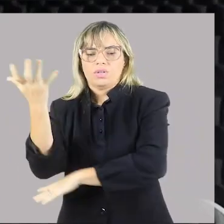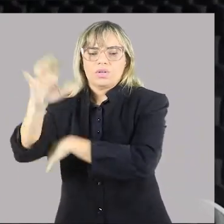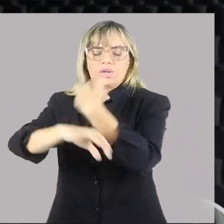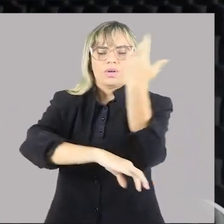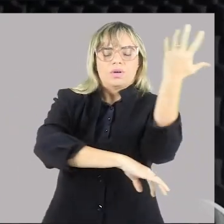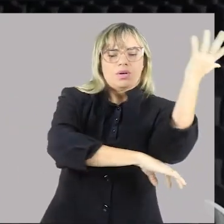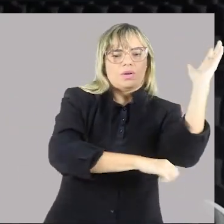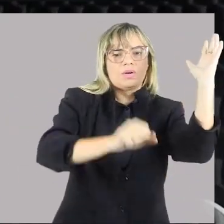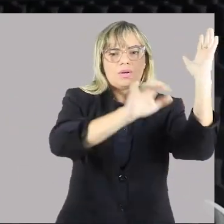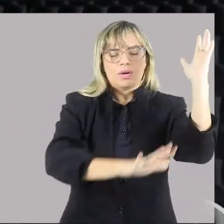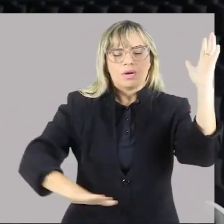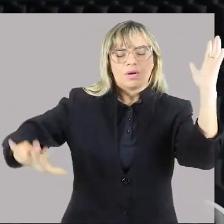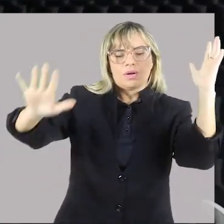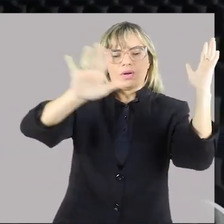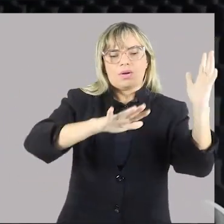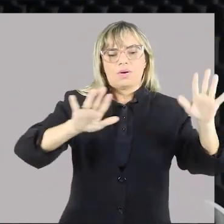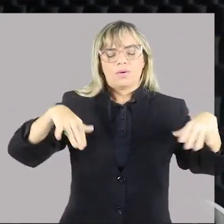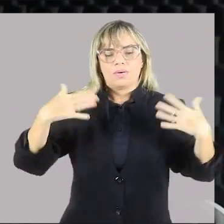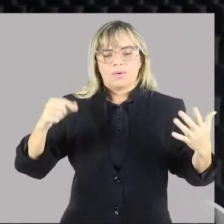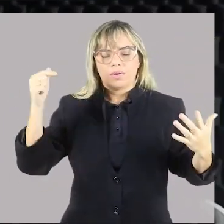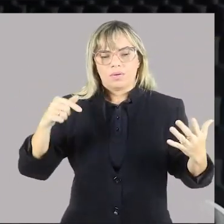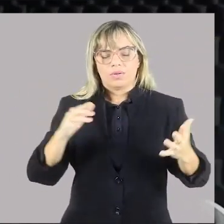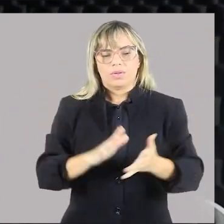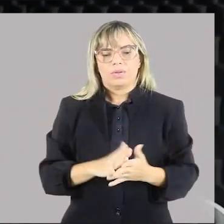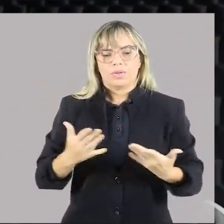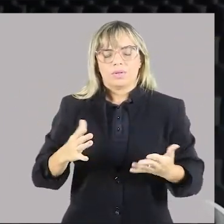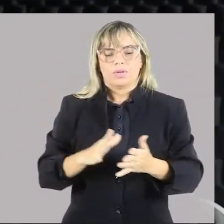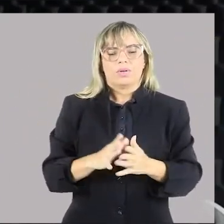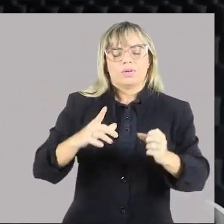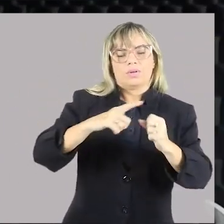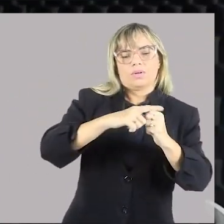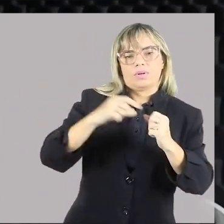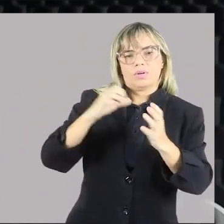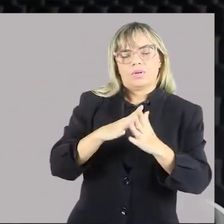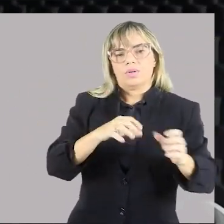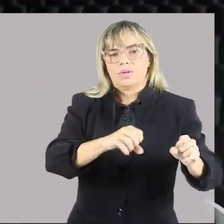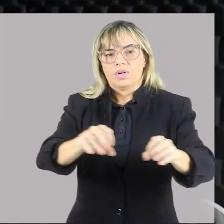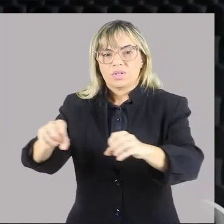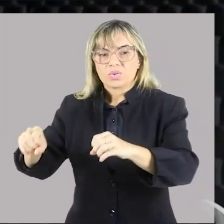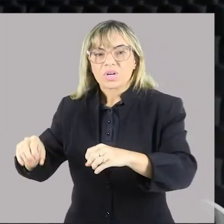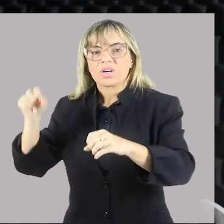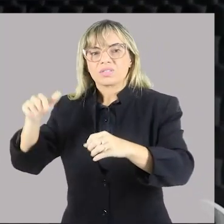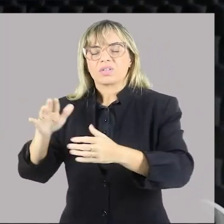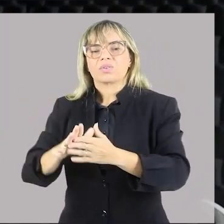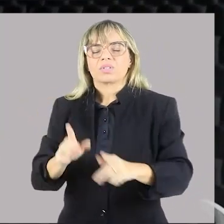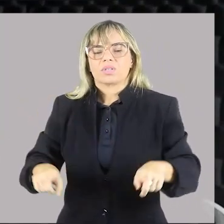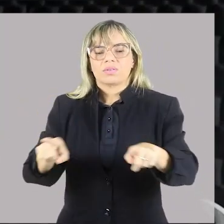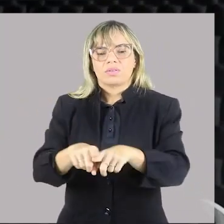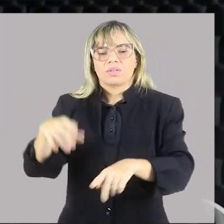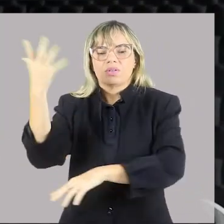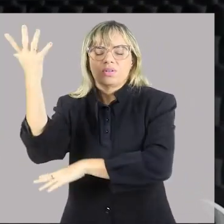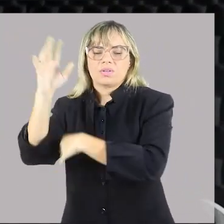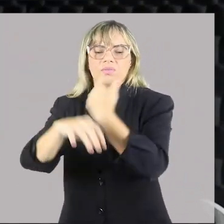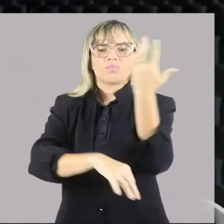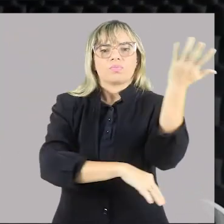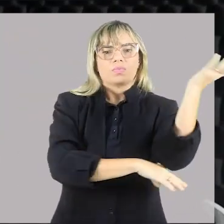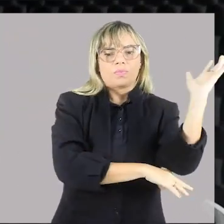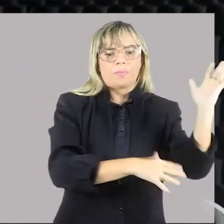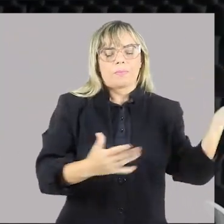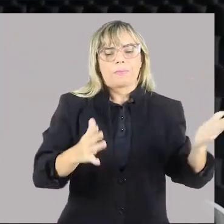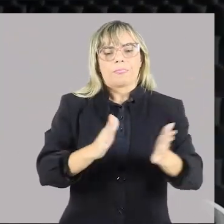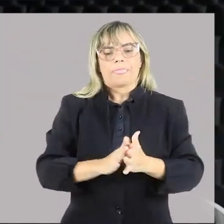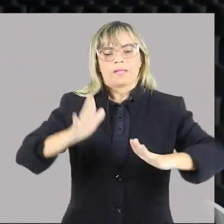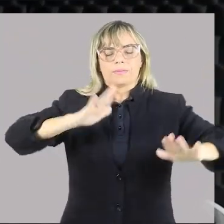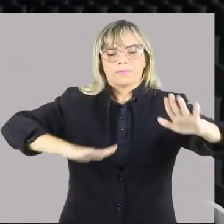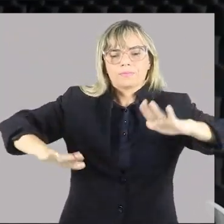E lá no artigo 225 da nossa Constituição, fala sobre educação ambiental. Muitas das vezes,